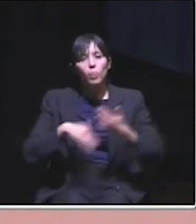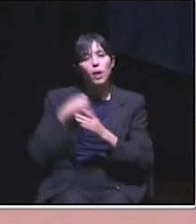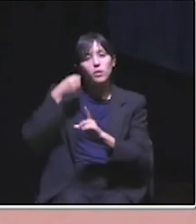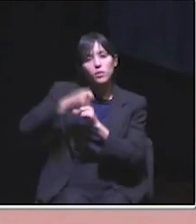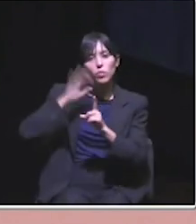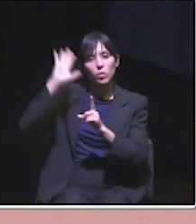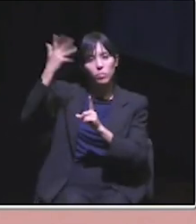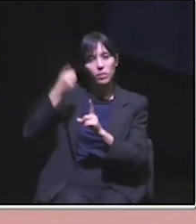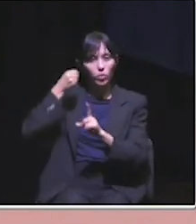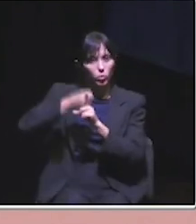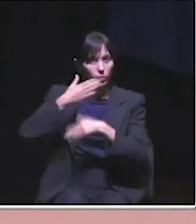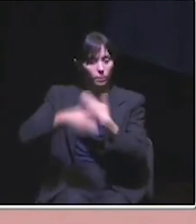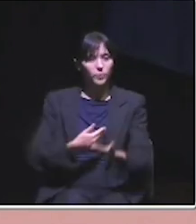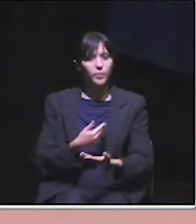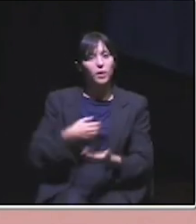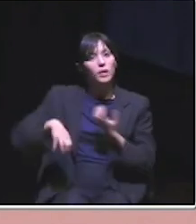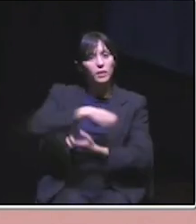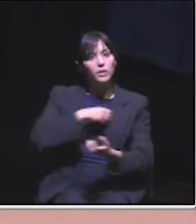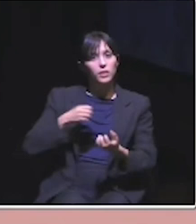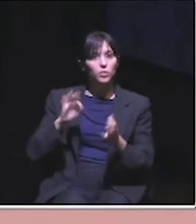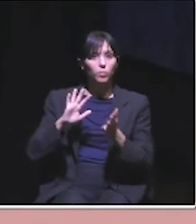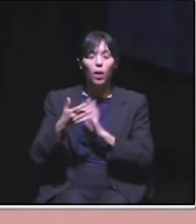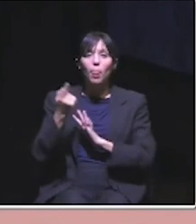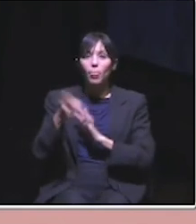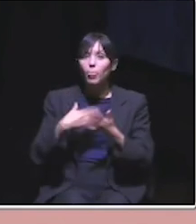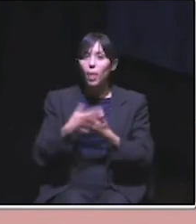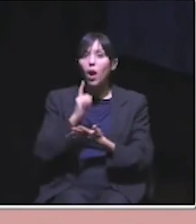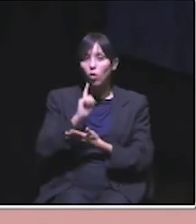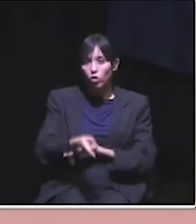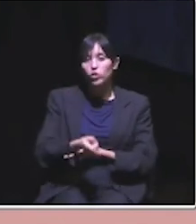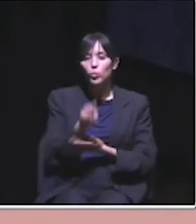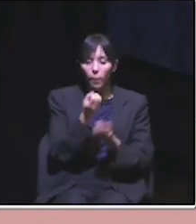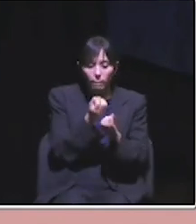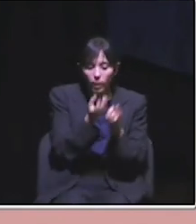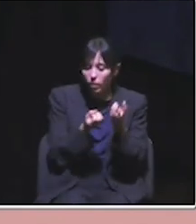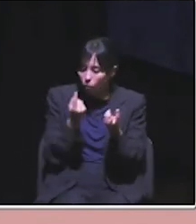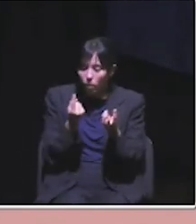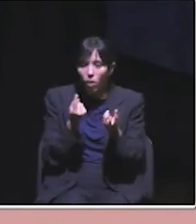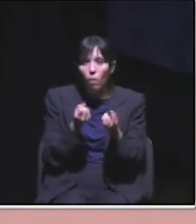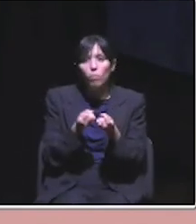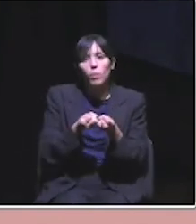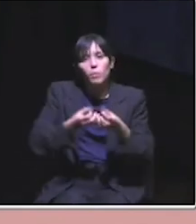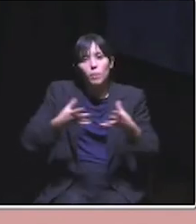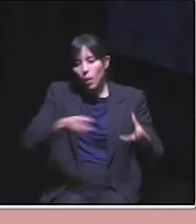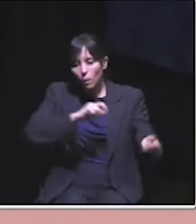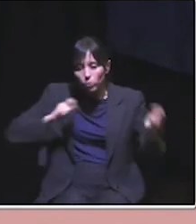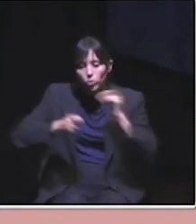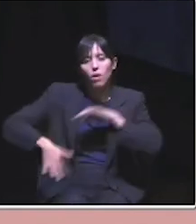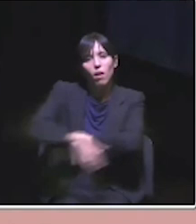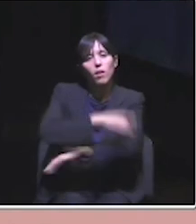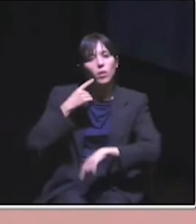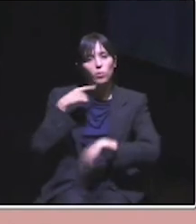enfrentamos. A crise ecológica não se enfrenta com uma planta em cada varanda, mas sim com a transformação da nossa cidade, das nossas ruas e do nosso espaço